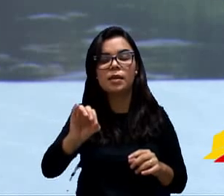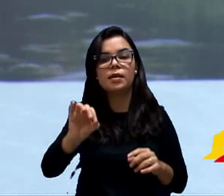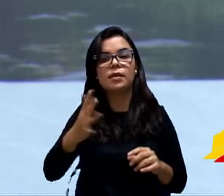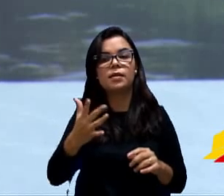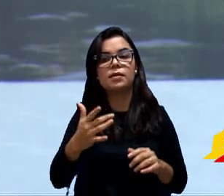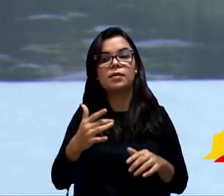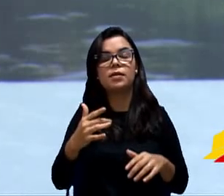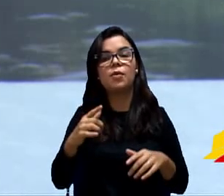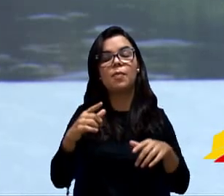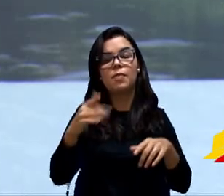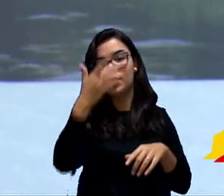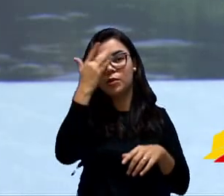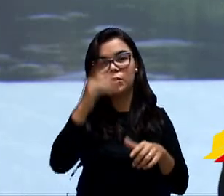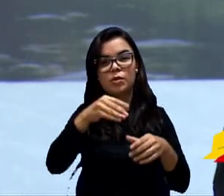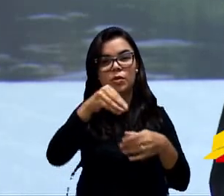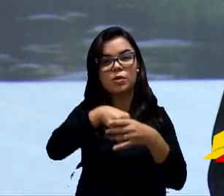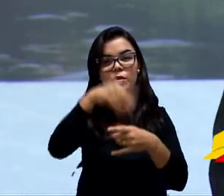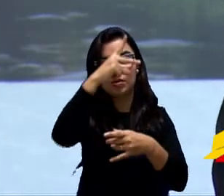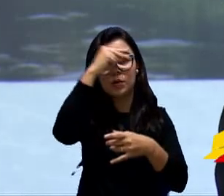São servidores, são...